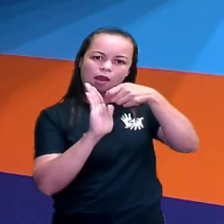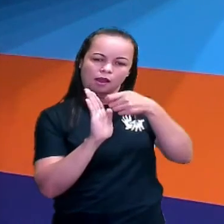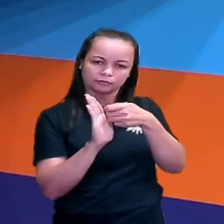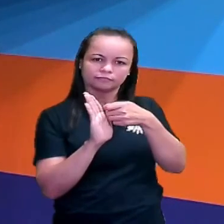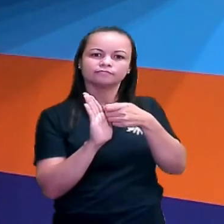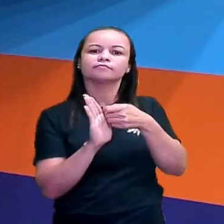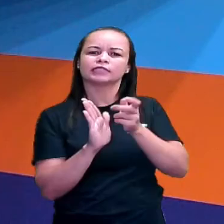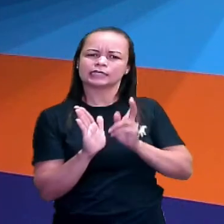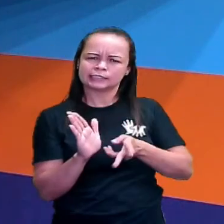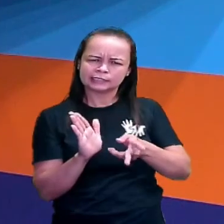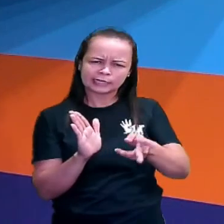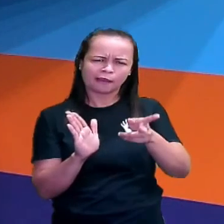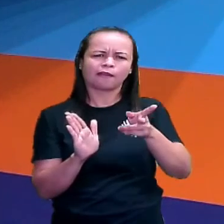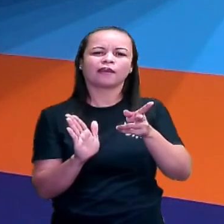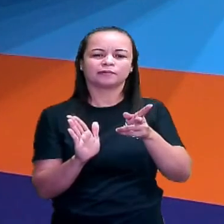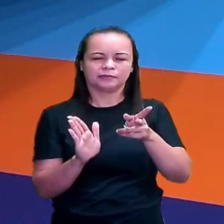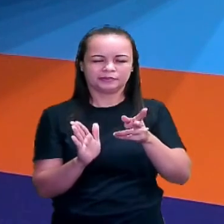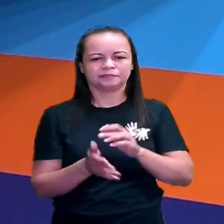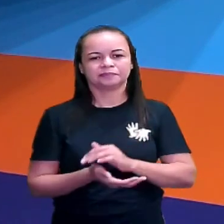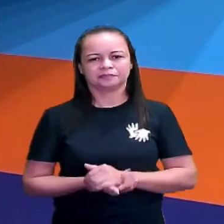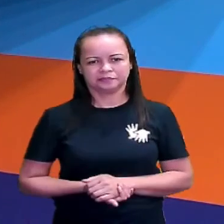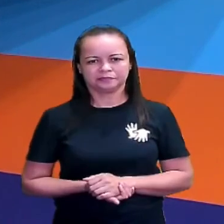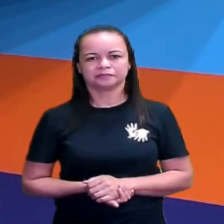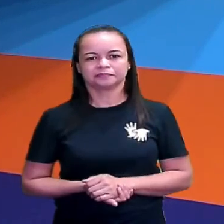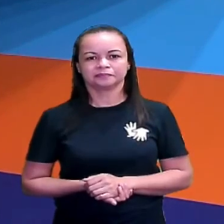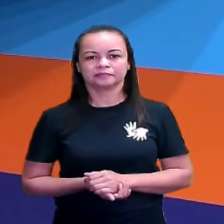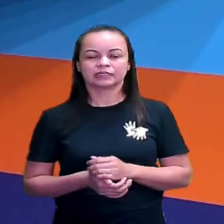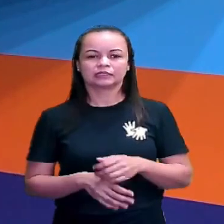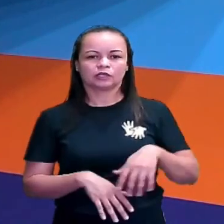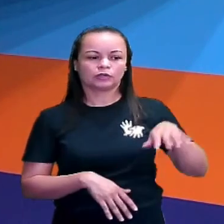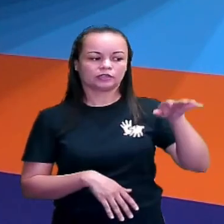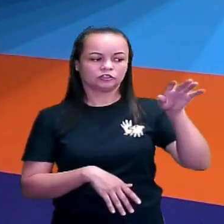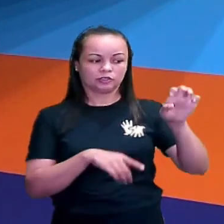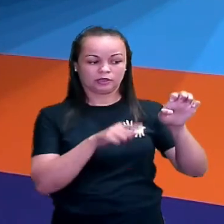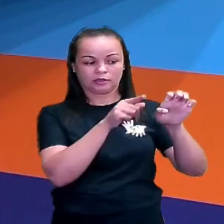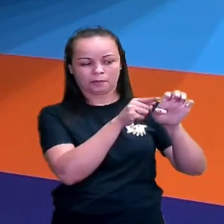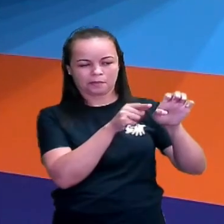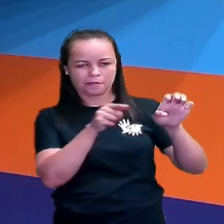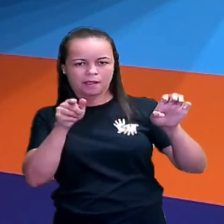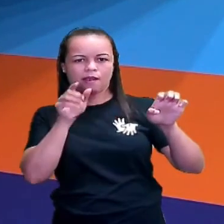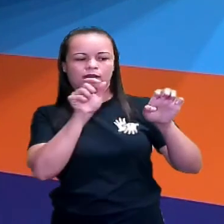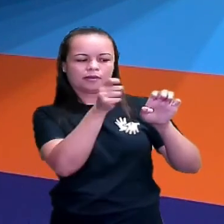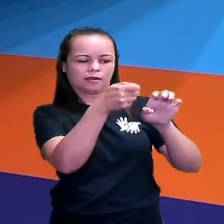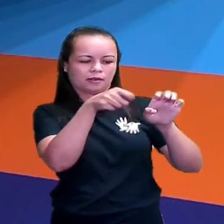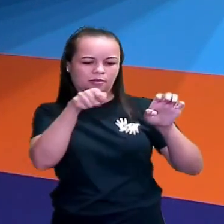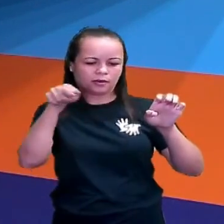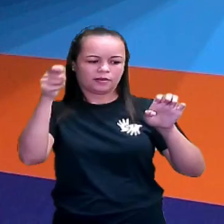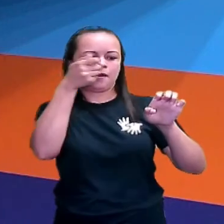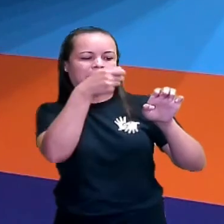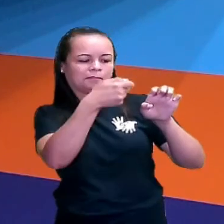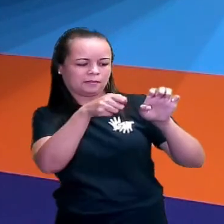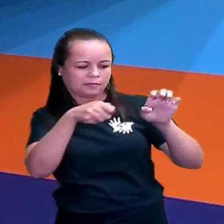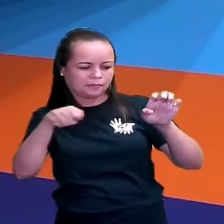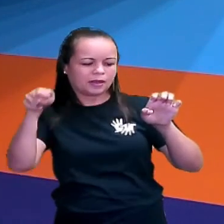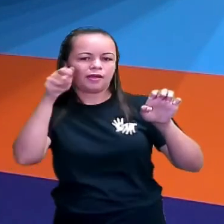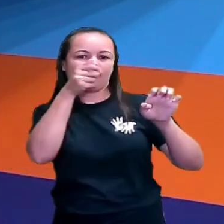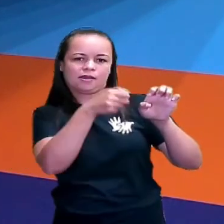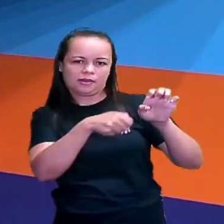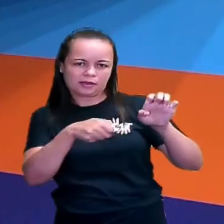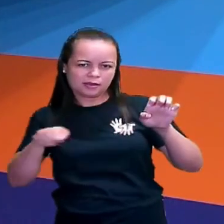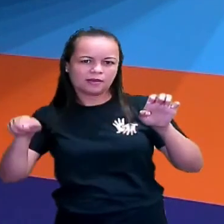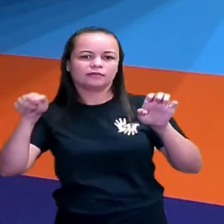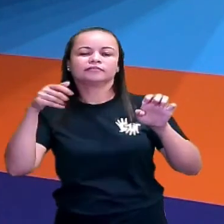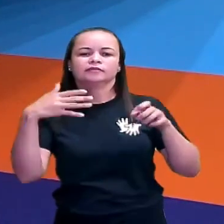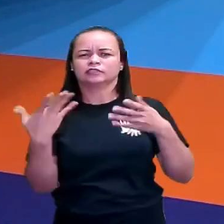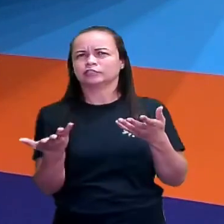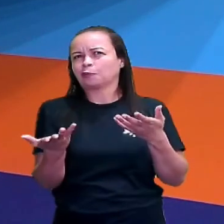vocês vão escrevendo, ó, para a direita, do mesmo jeito que a gente lê, tá certo? Então, se nós fôssemos escrever o